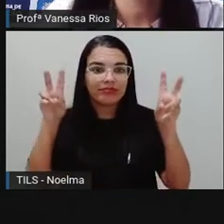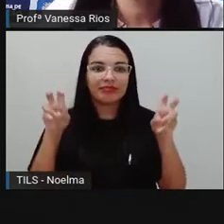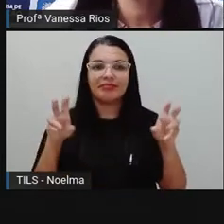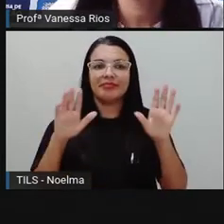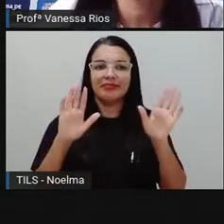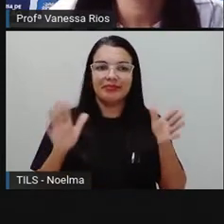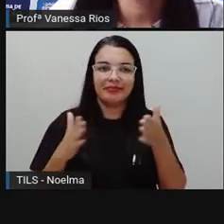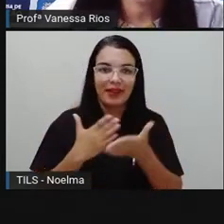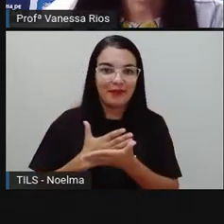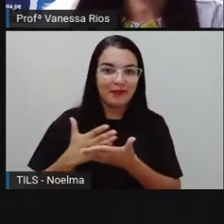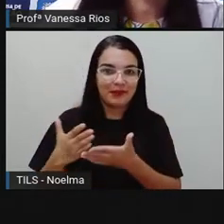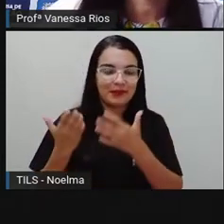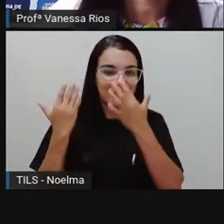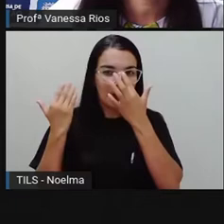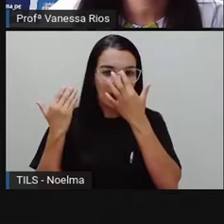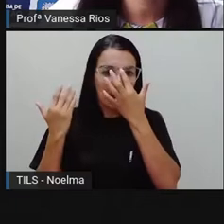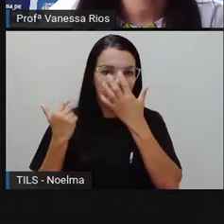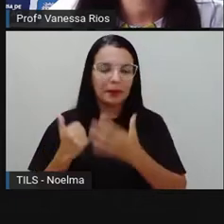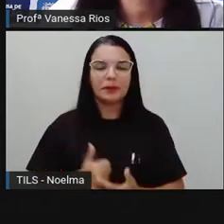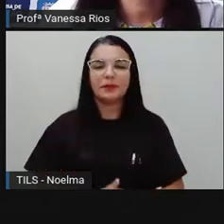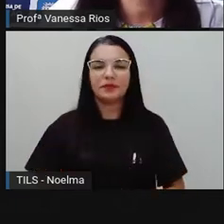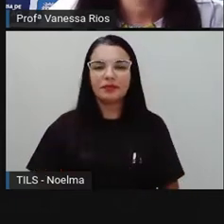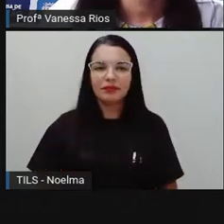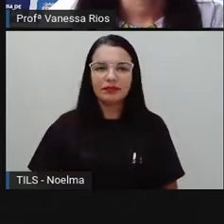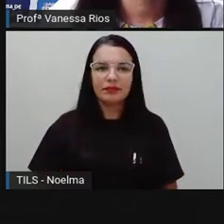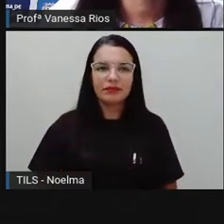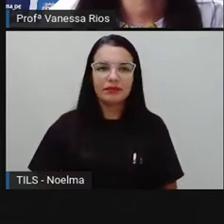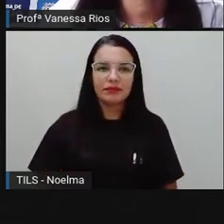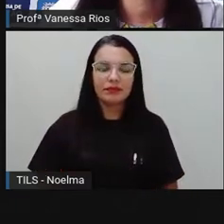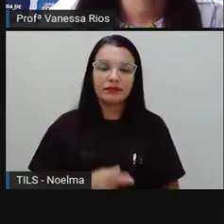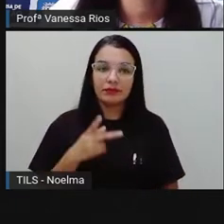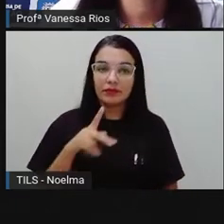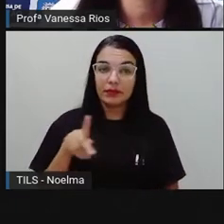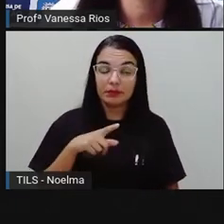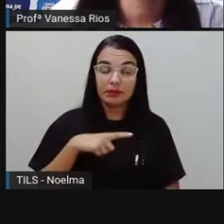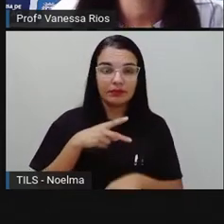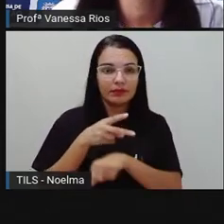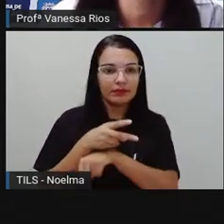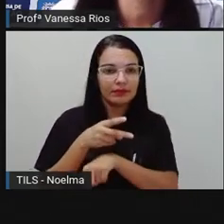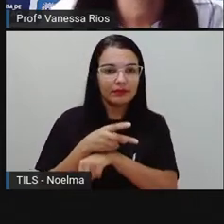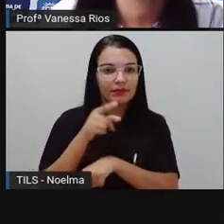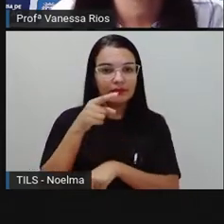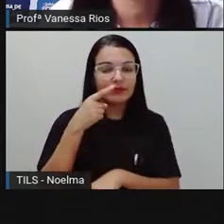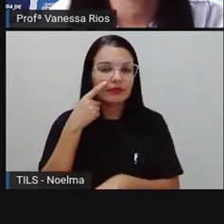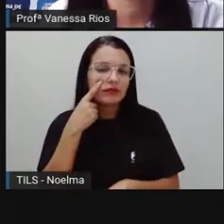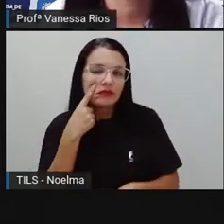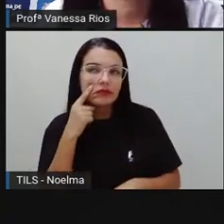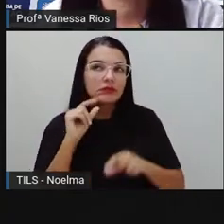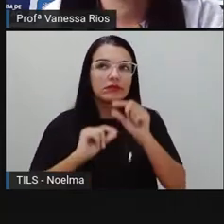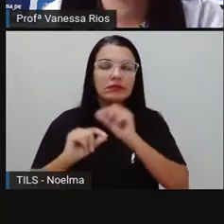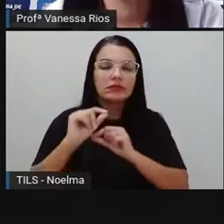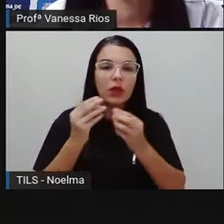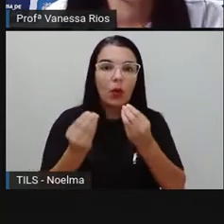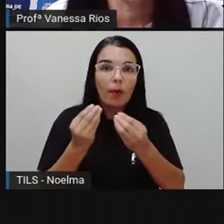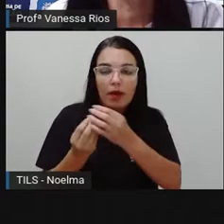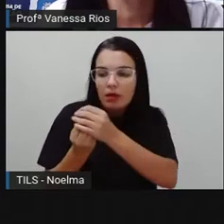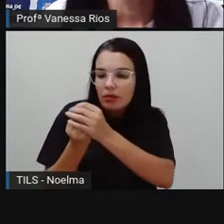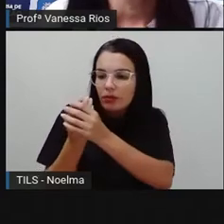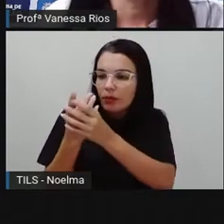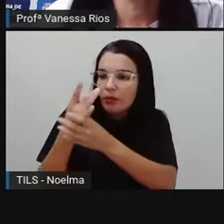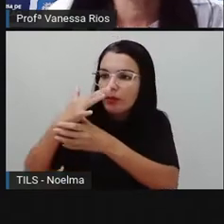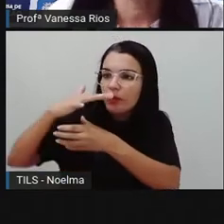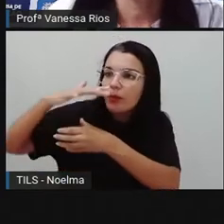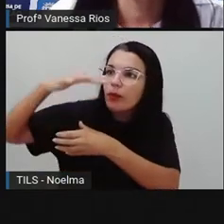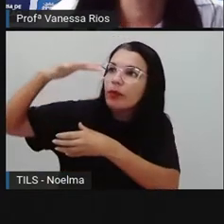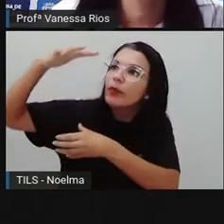a gente já começou a estudar na vídeo-aula anterior, a Pró trouxe aqui esse vídeo que fala sobre a evaporação da água.